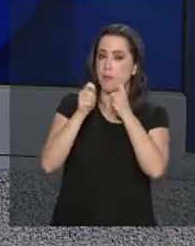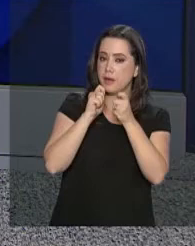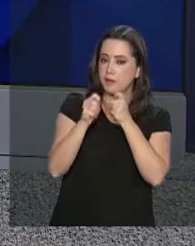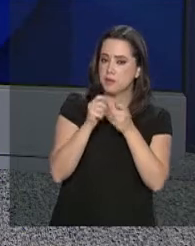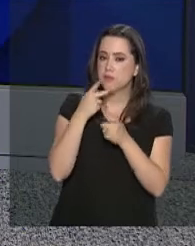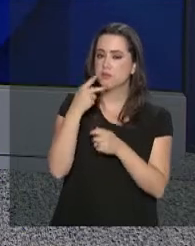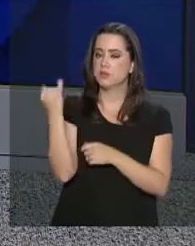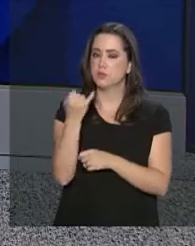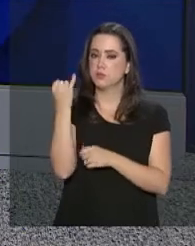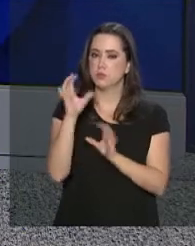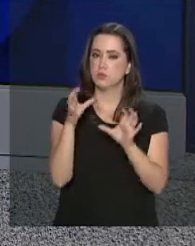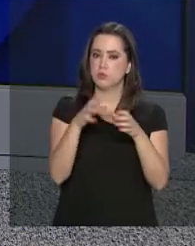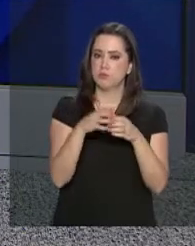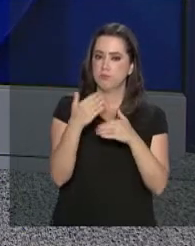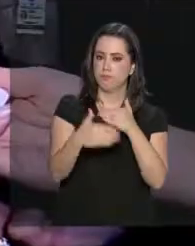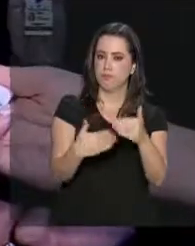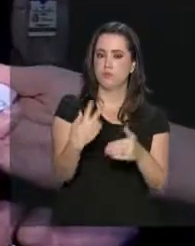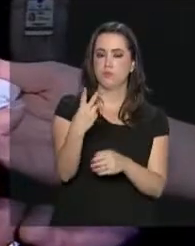últimos dois anos.